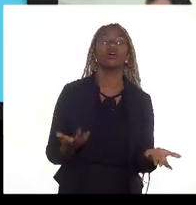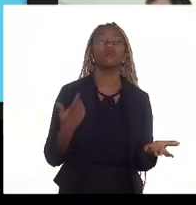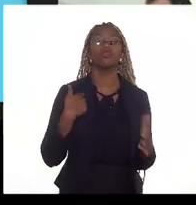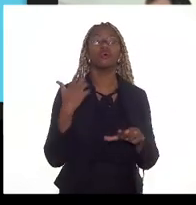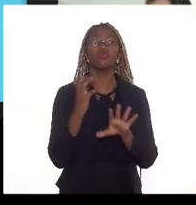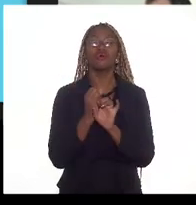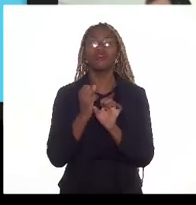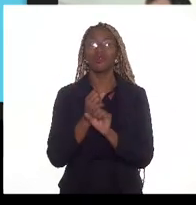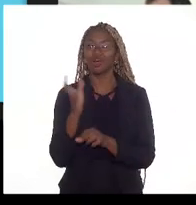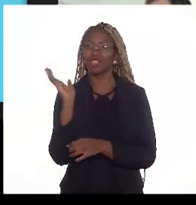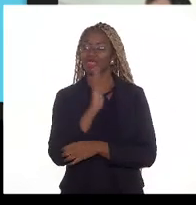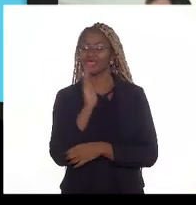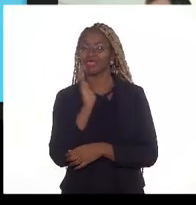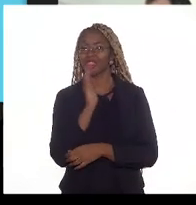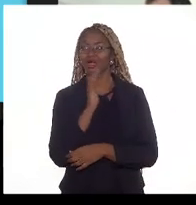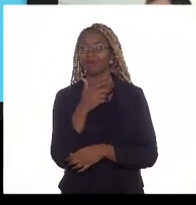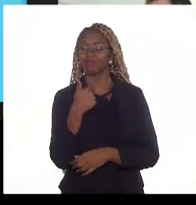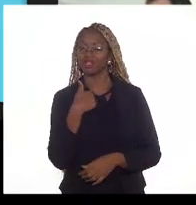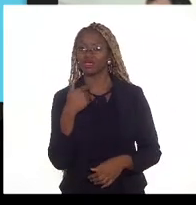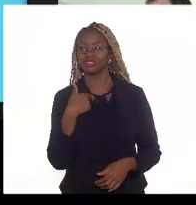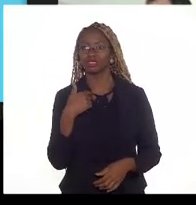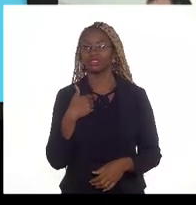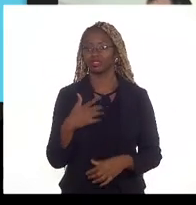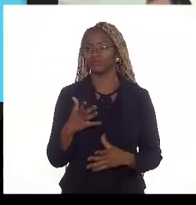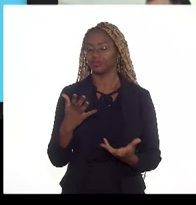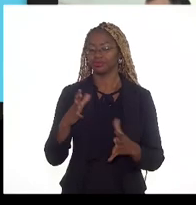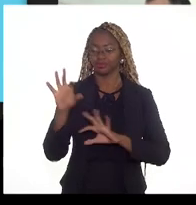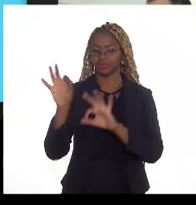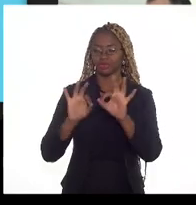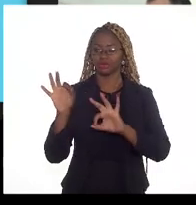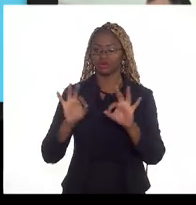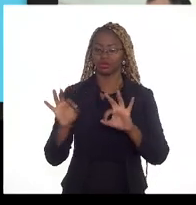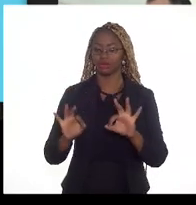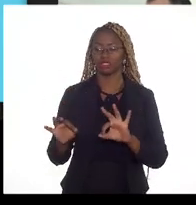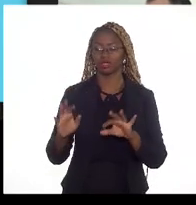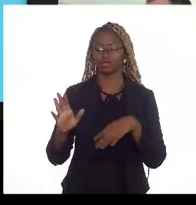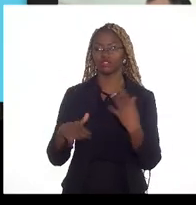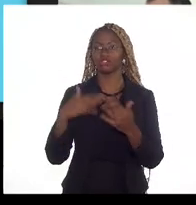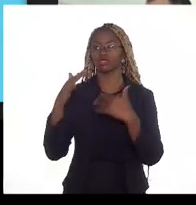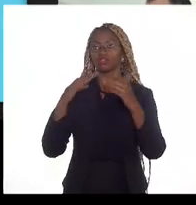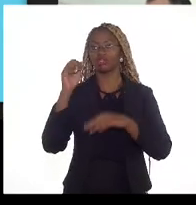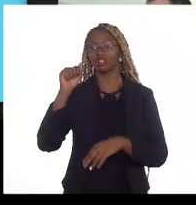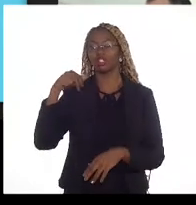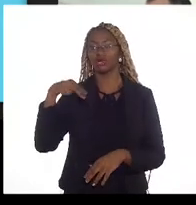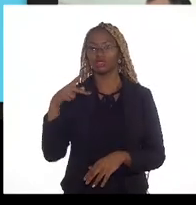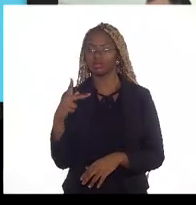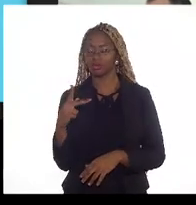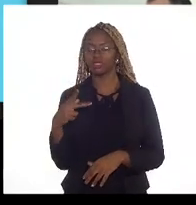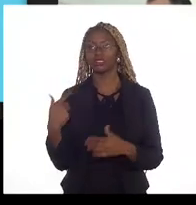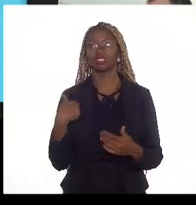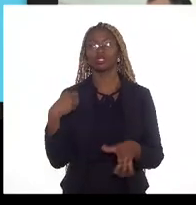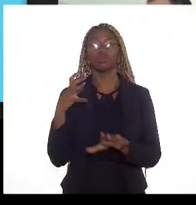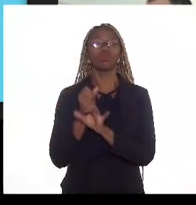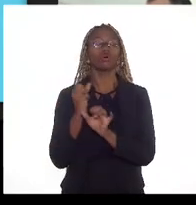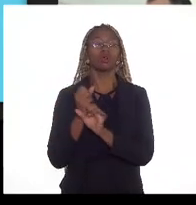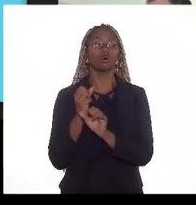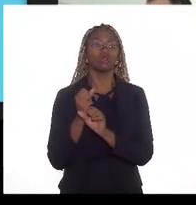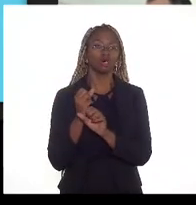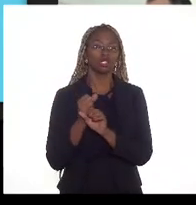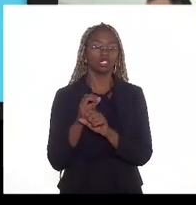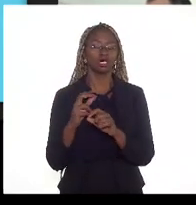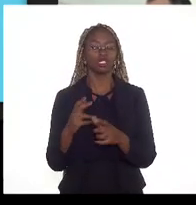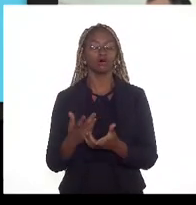rápida eu fui nos sumários dos planos de desenvolvimento da NP e calculei a